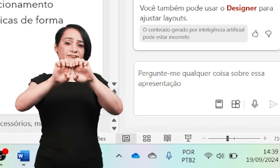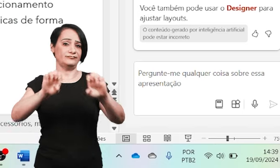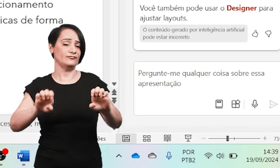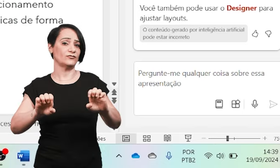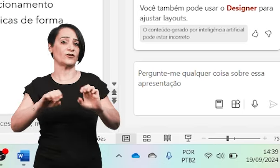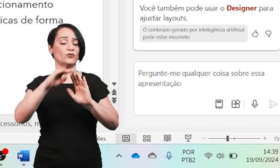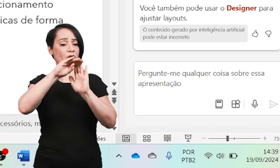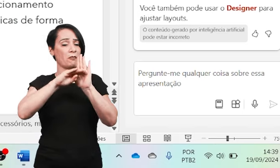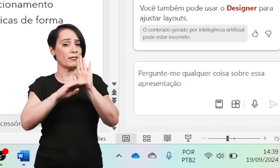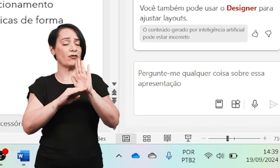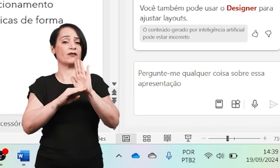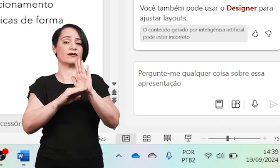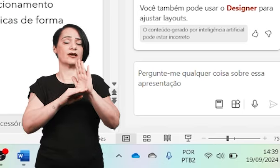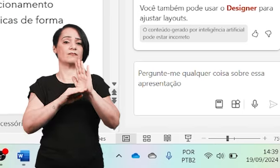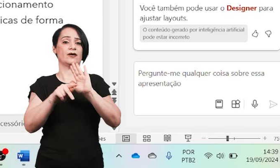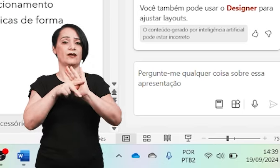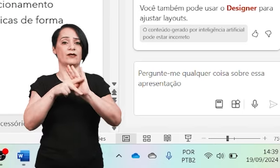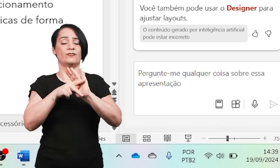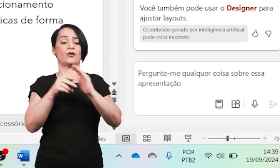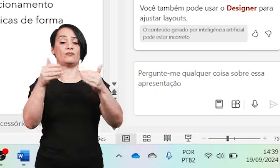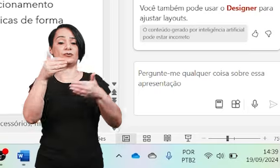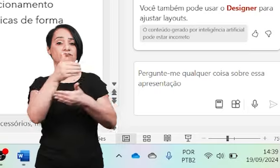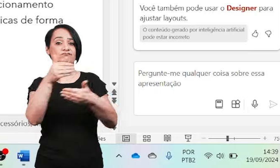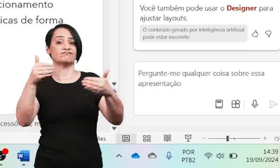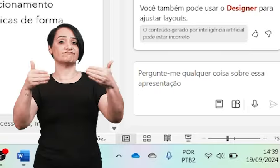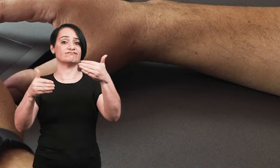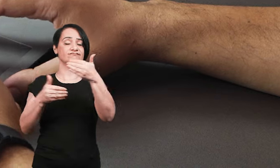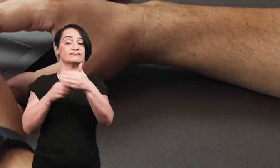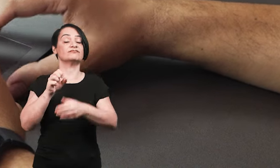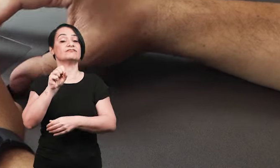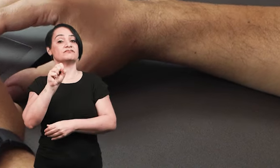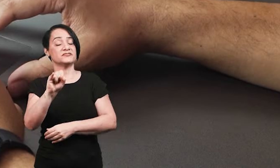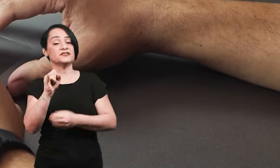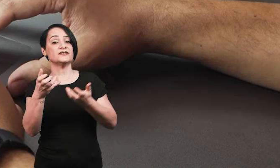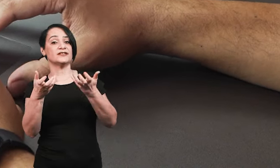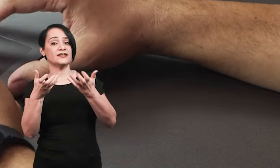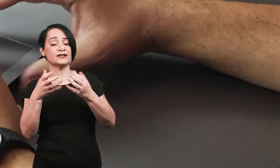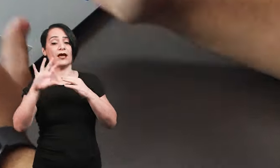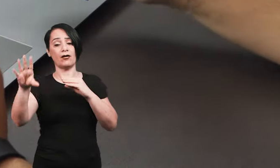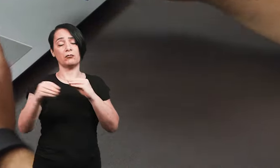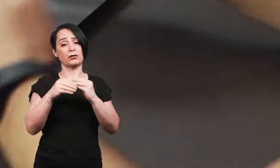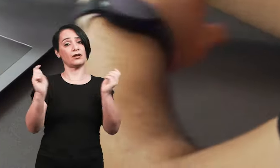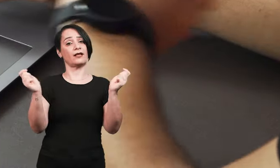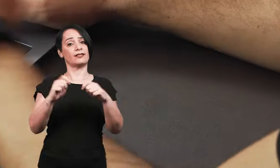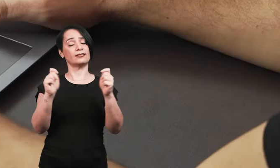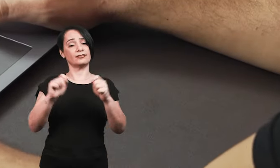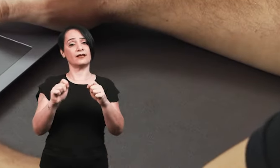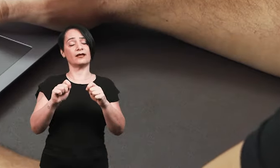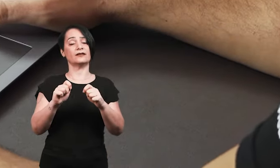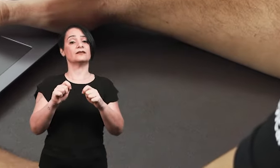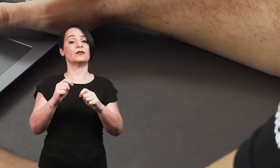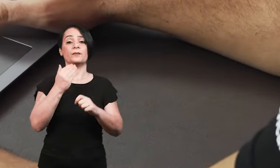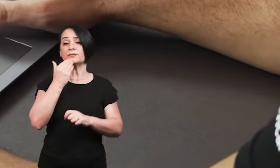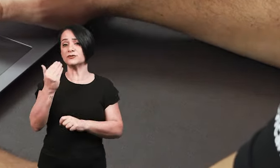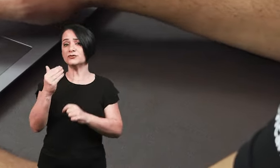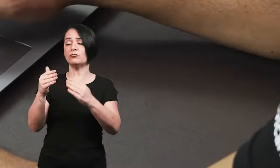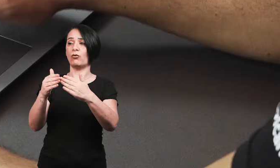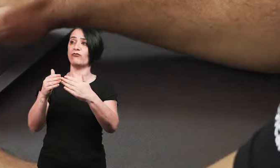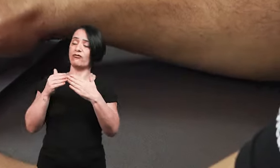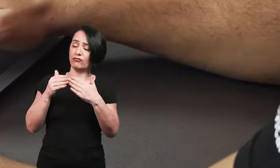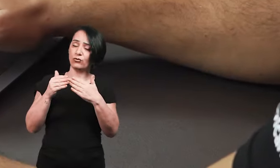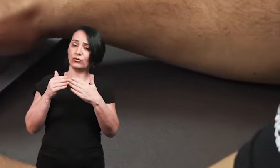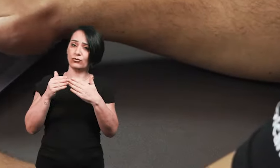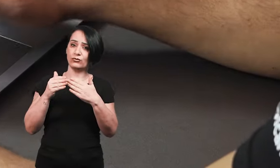estrutura do Outbox em uma apresentação. Se eu quiser, consigo até complementar um pouco e falar o seguinte, por